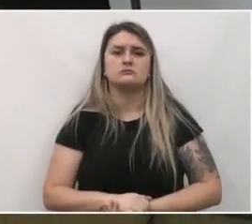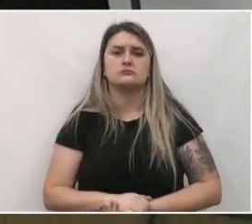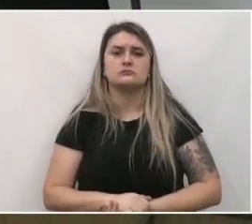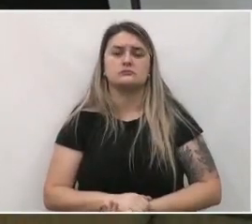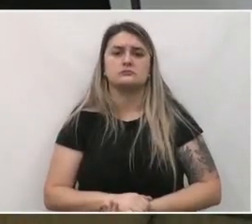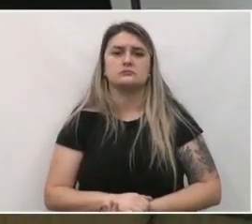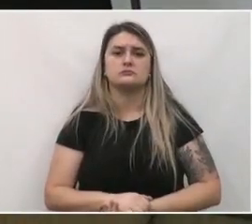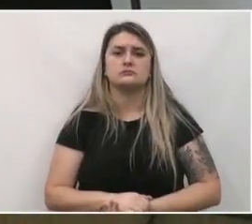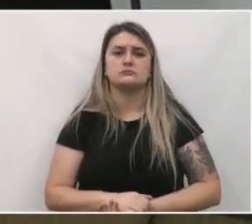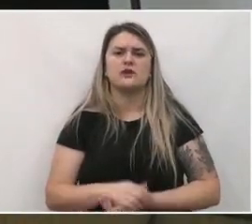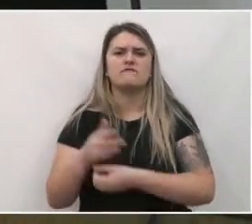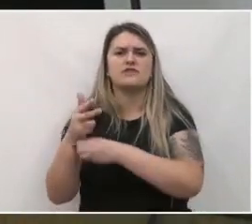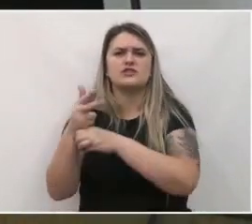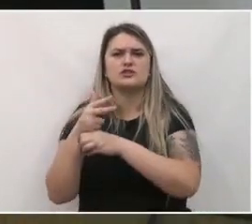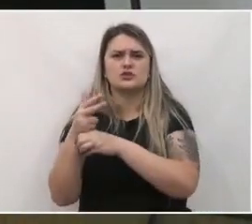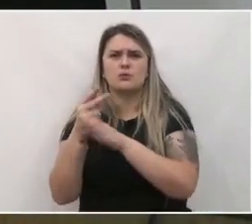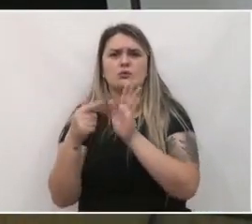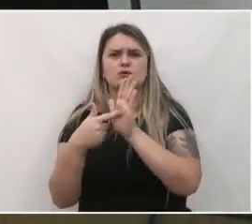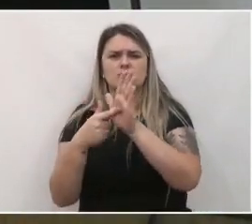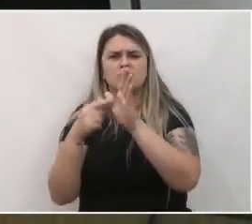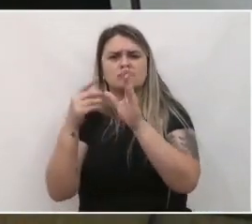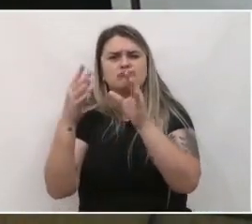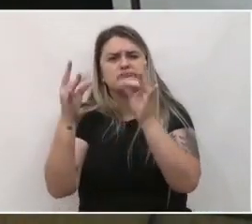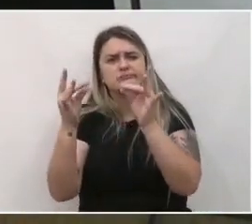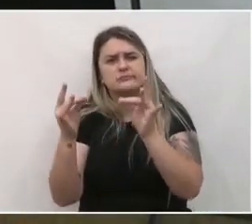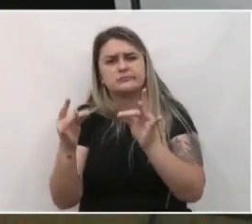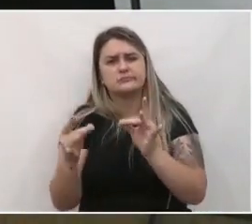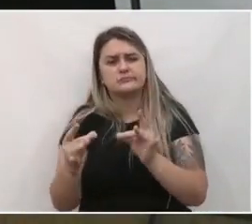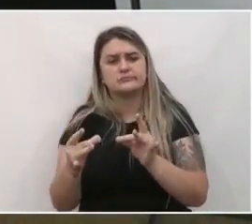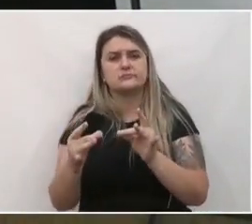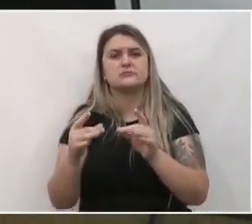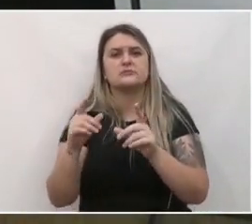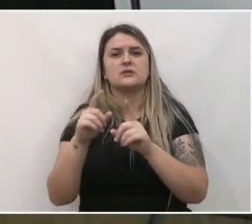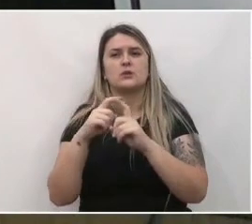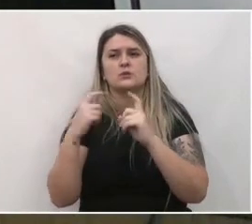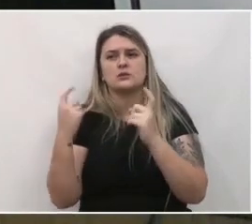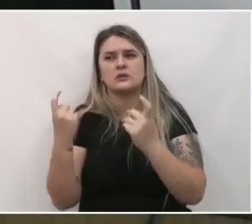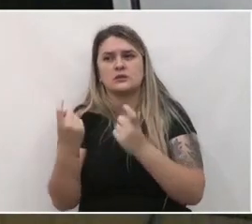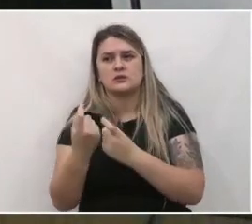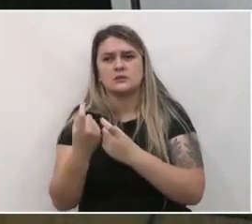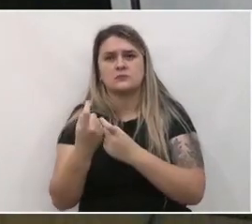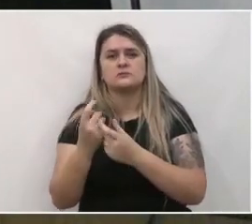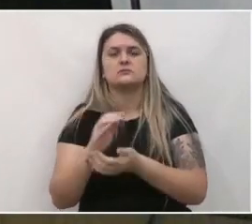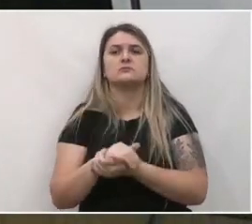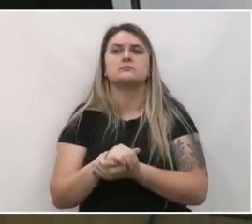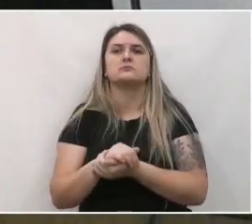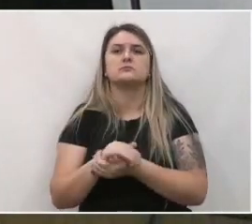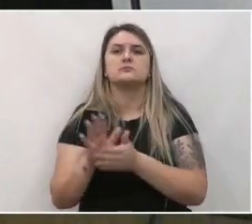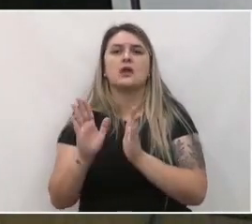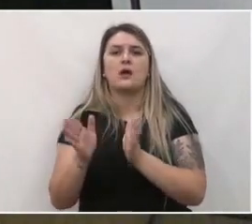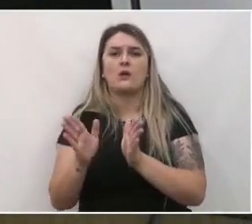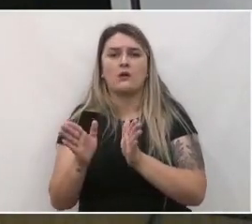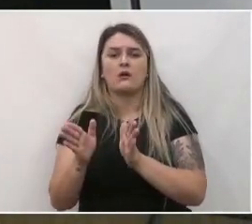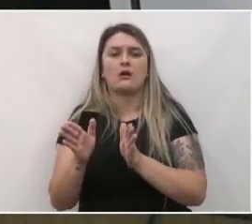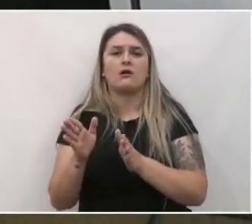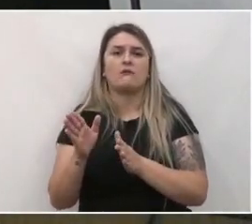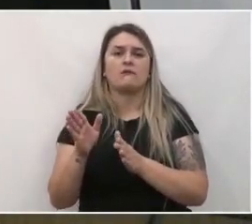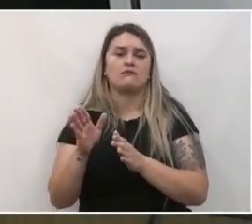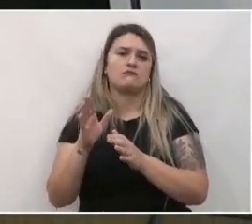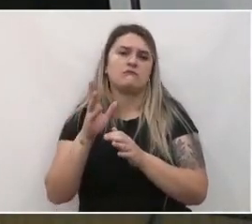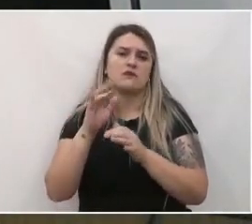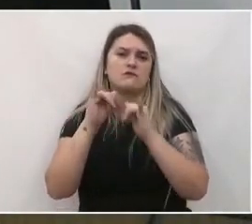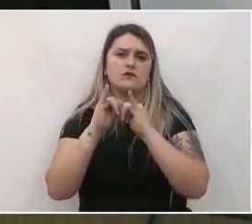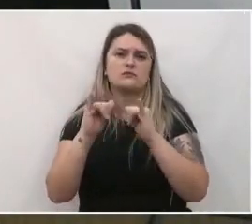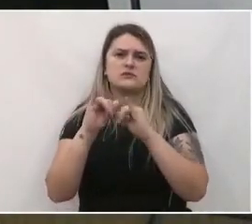no vídeo foi apresentado com detalhe as diversas audiências e agora vai ter fica mais